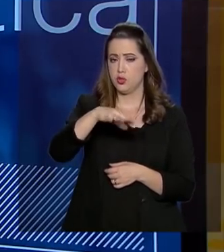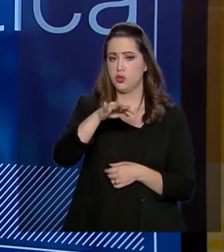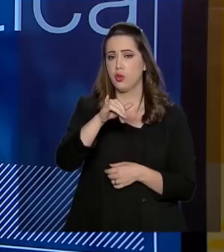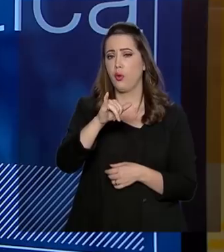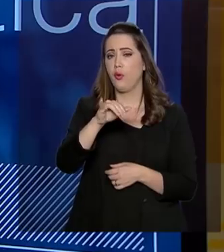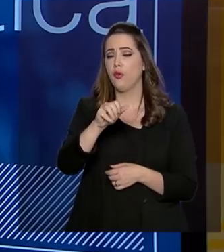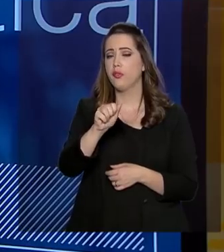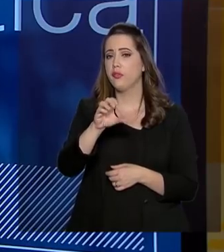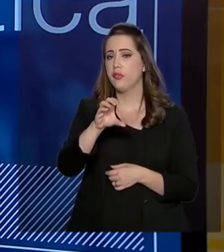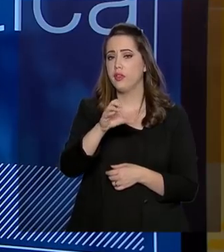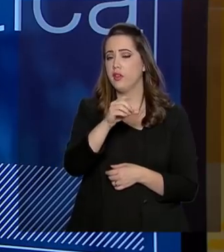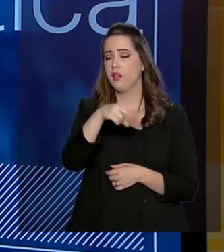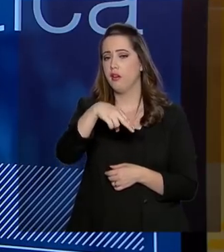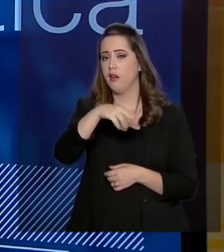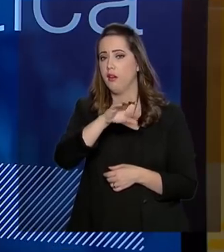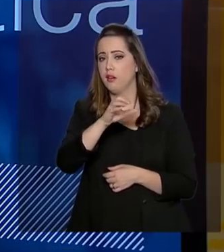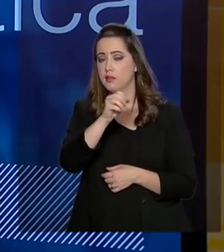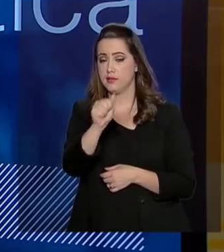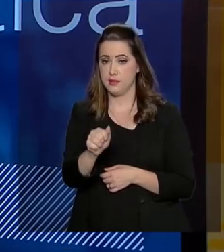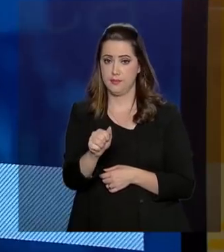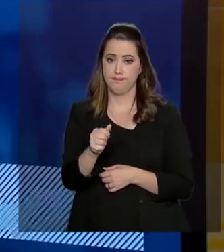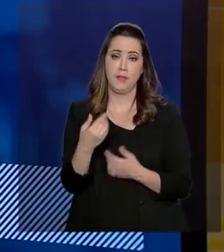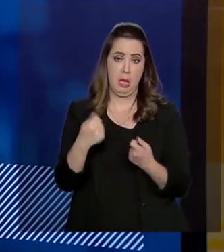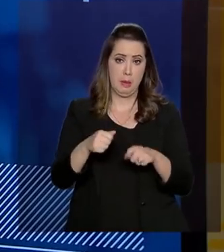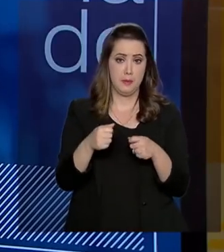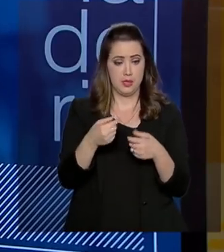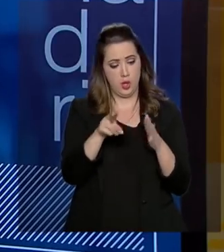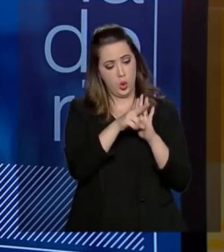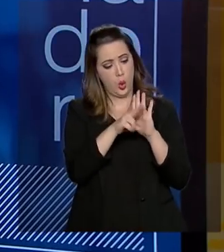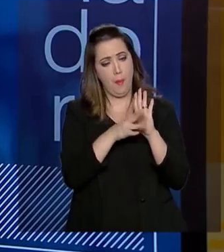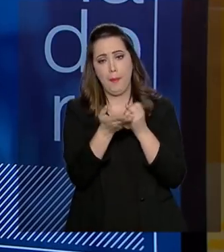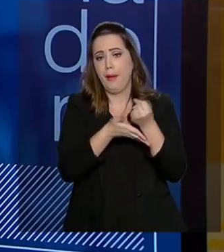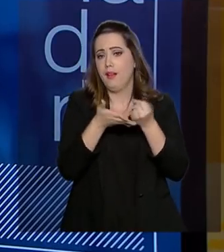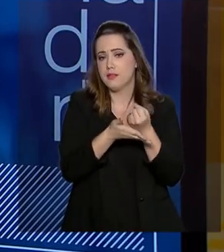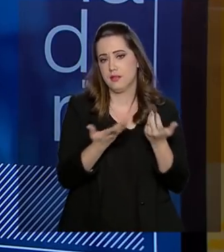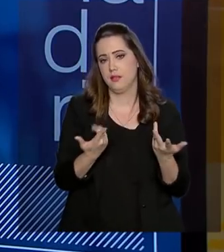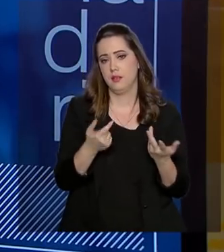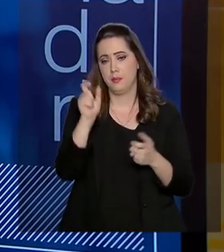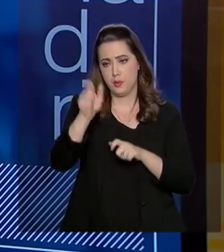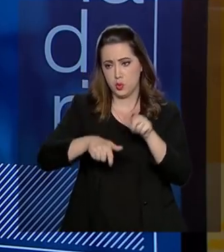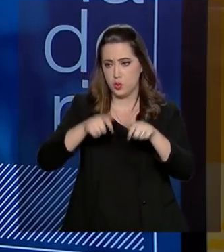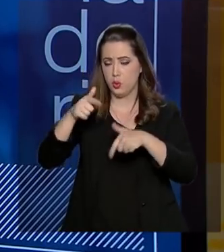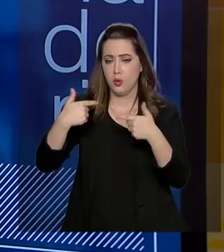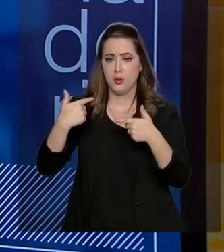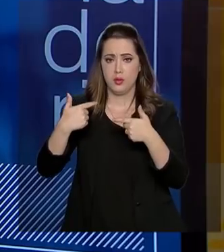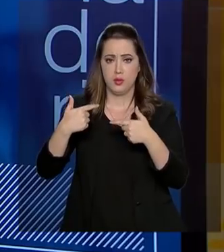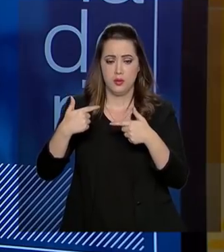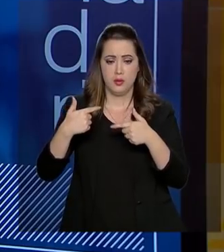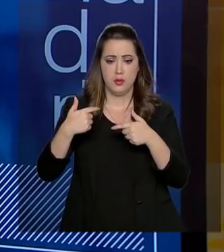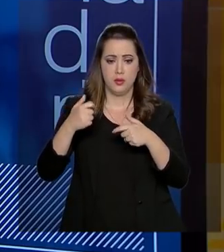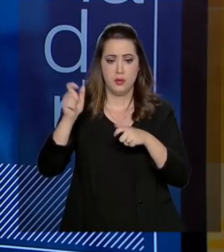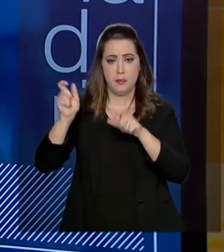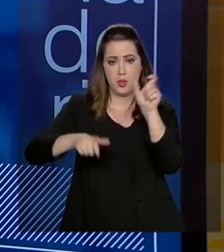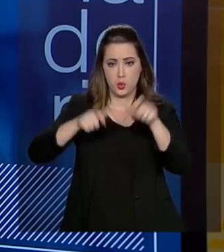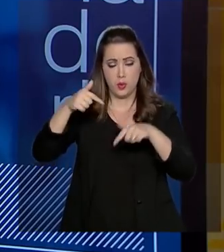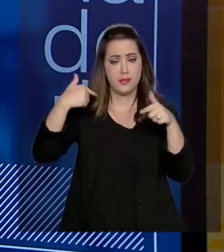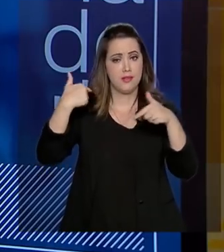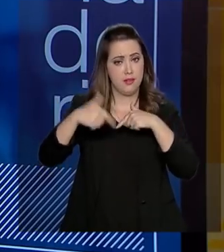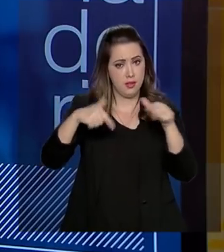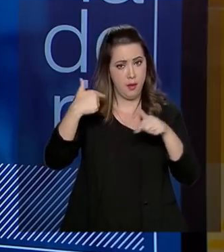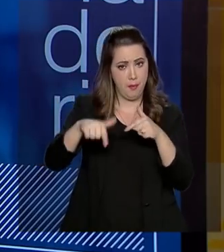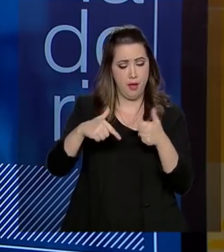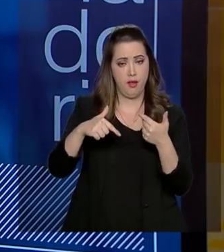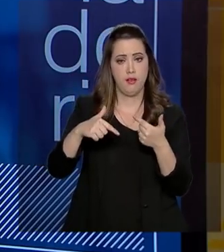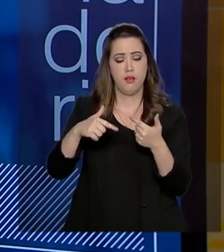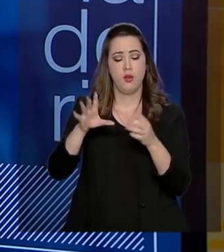criação de critérios mínimos. É o primeiro passo que nós estamos colocando para que os servidores públicos tenham... Para que os ocupantes de cargos de